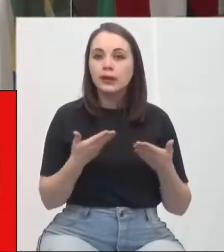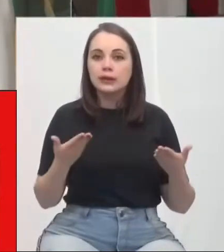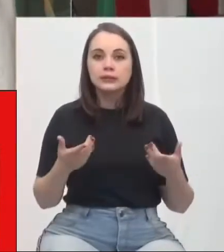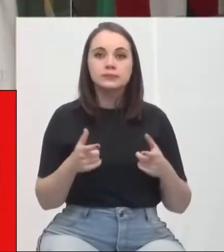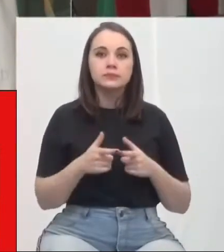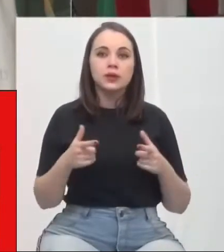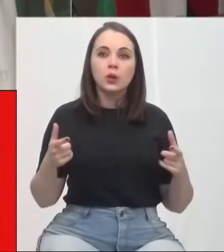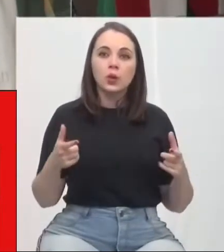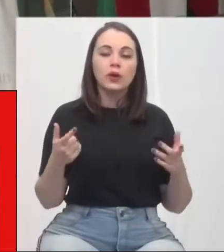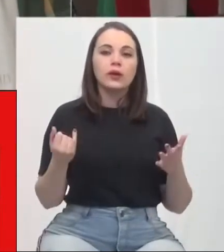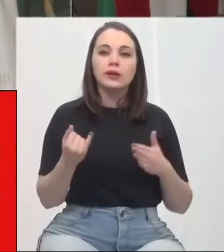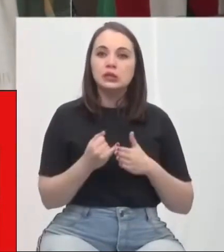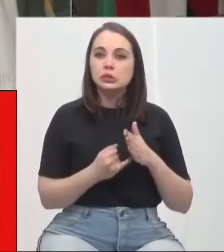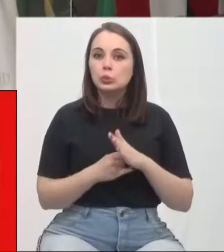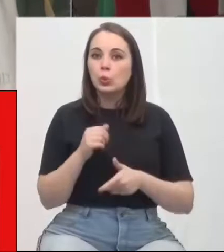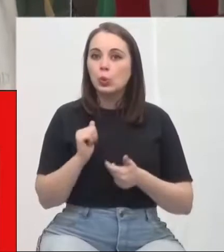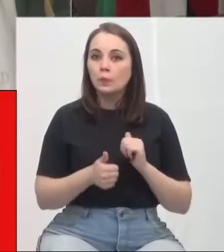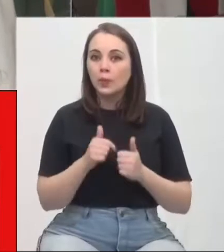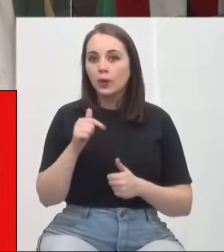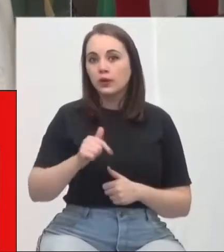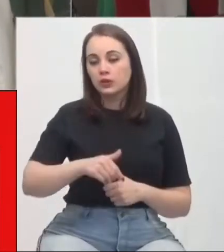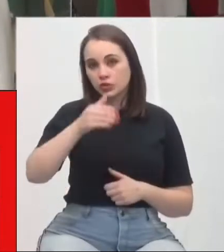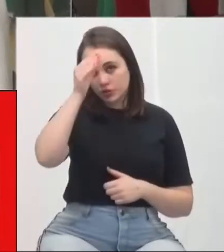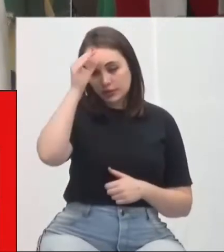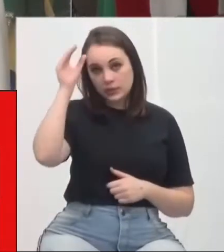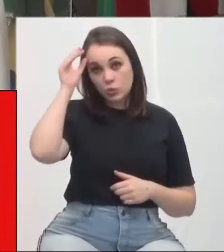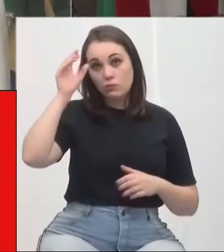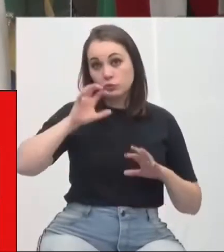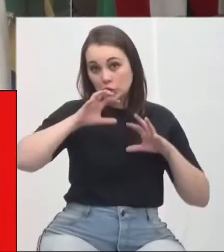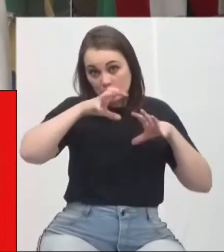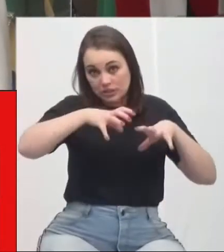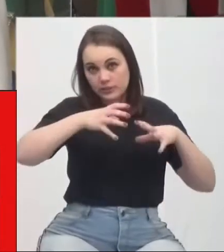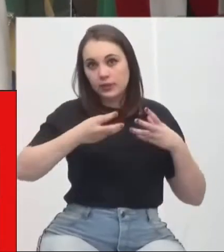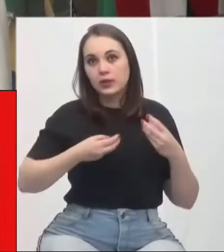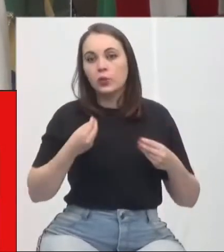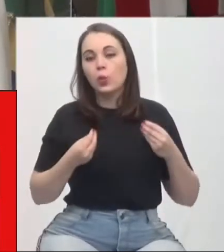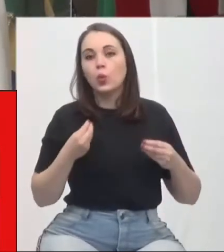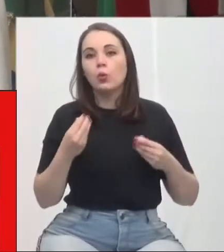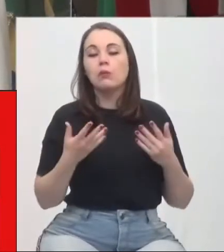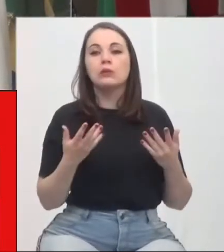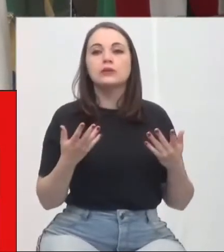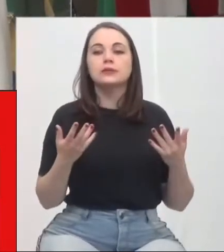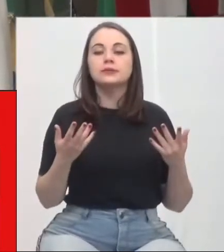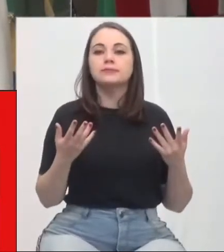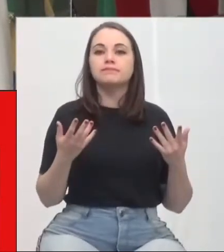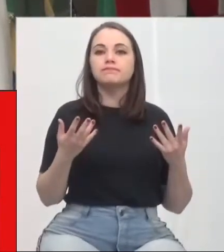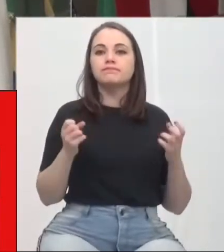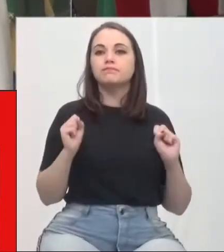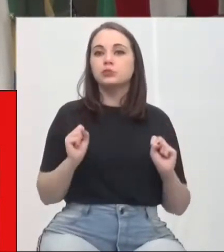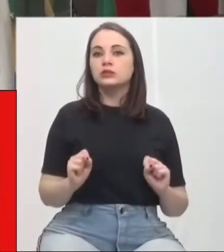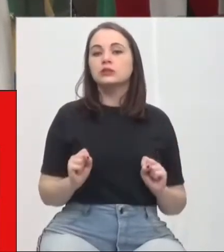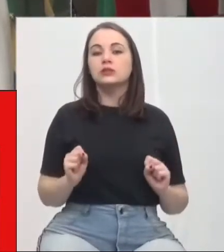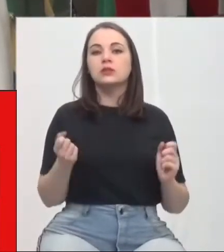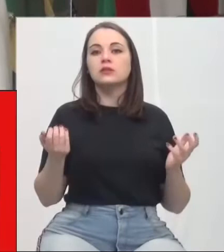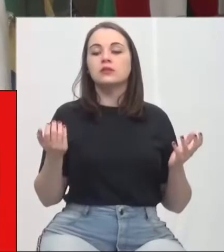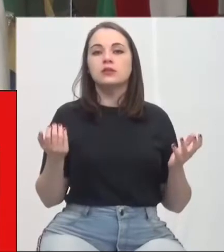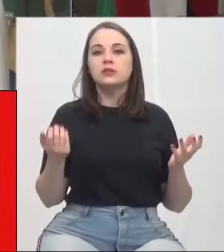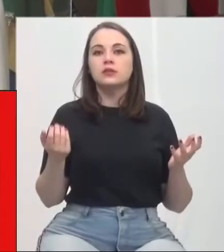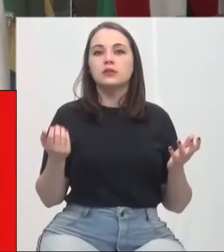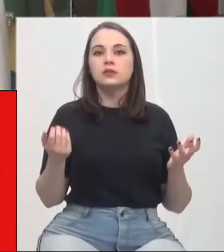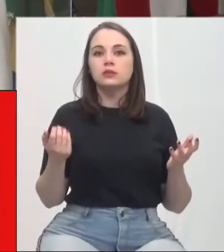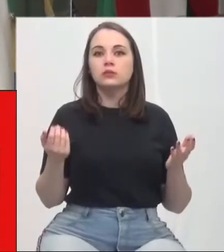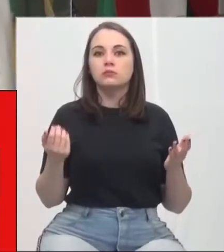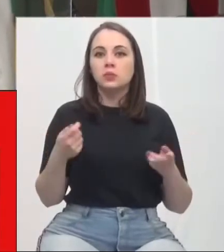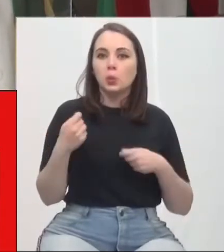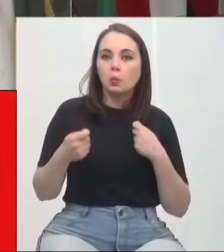instituição de esporte comunitário de Criciúma e que, se é possível, uma espécie de permuta, pelo